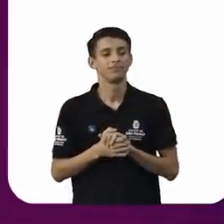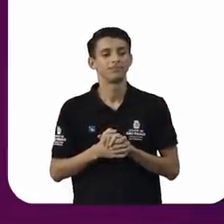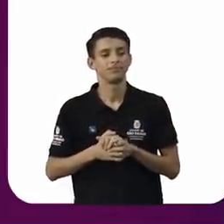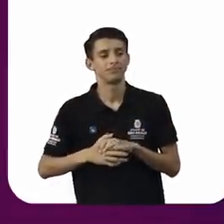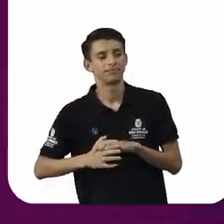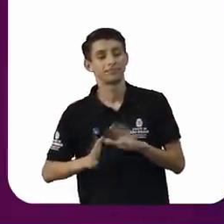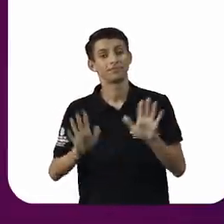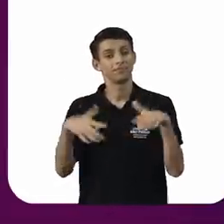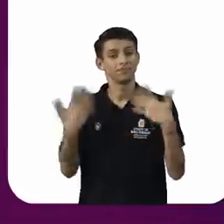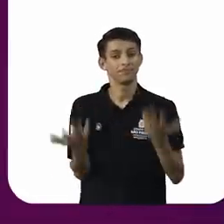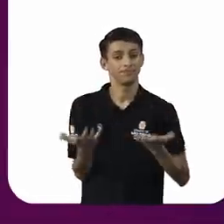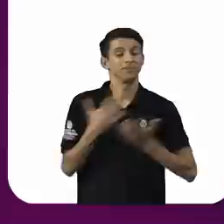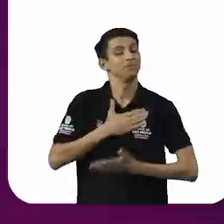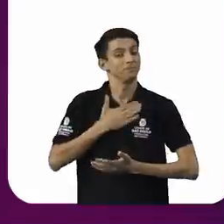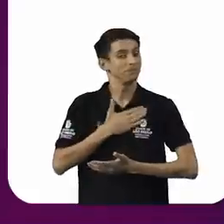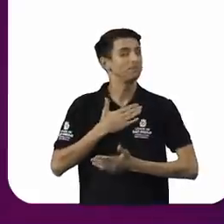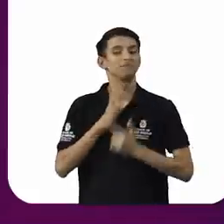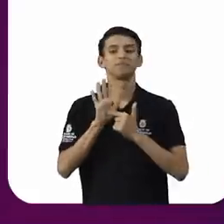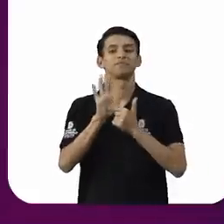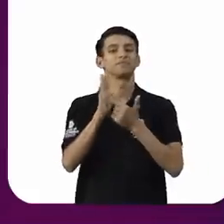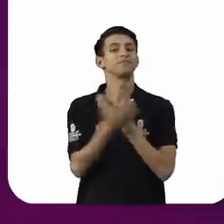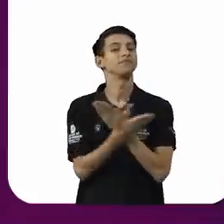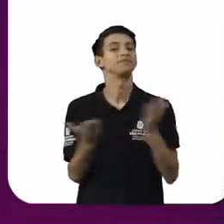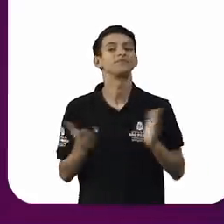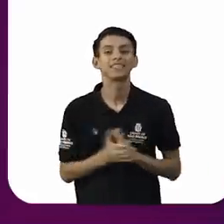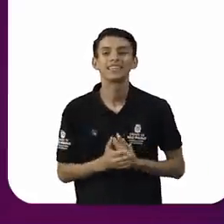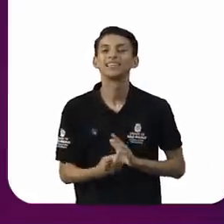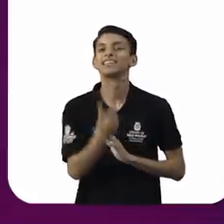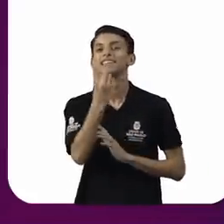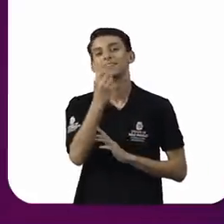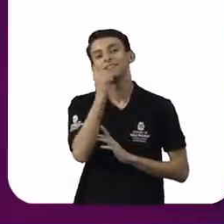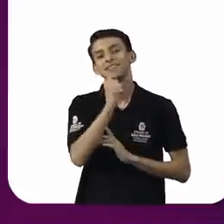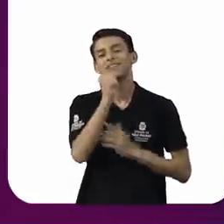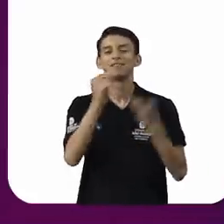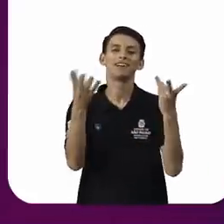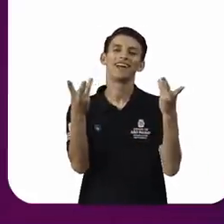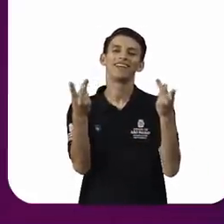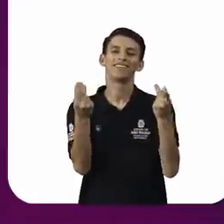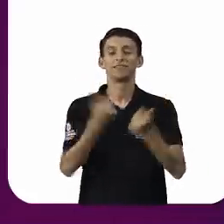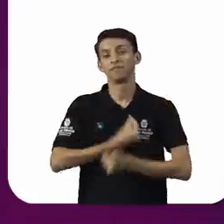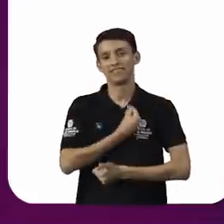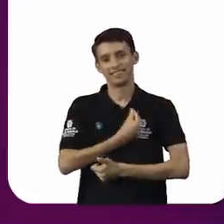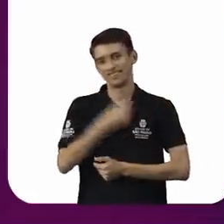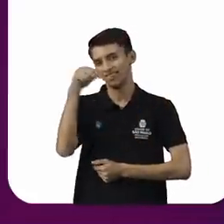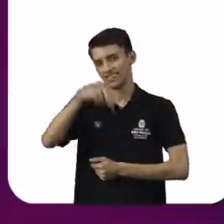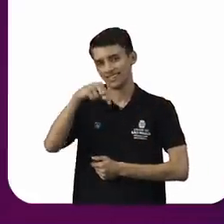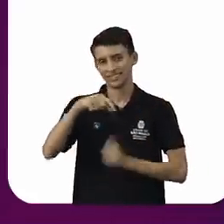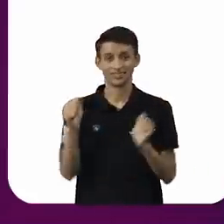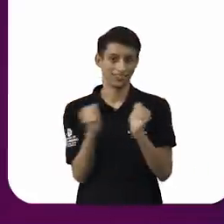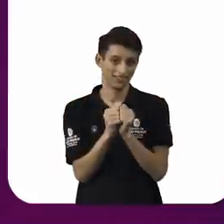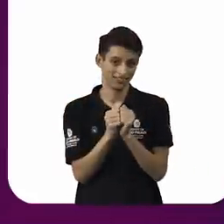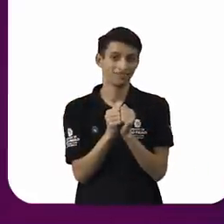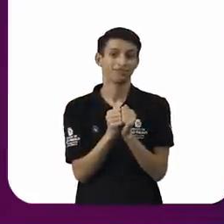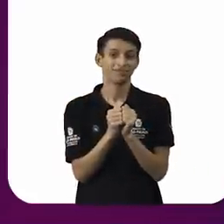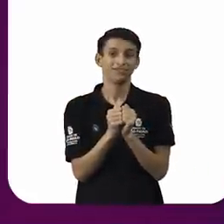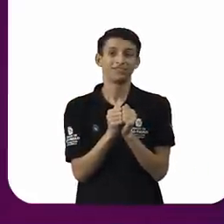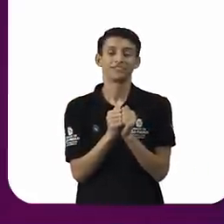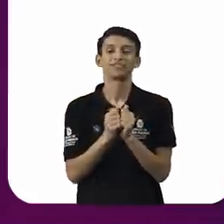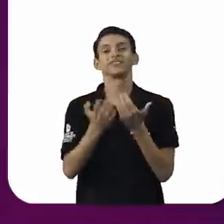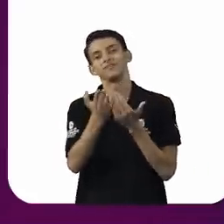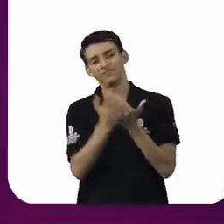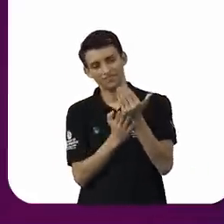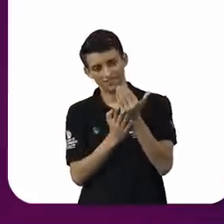apresentar para vocês as duas mulheres fantásticas que estão aqui conosco. E vou começar pela doutora